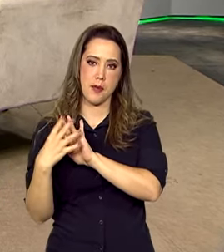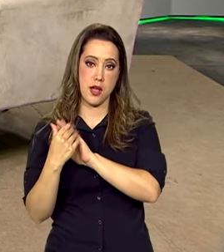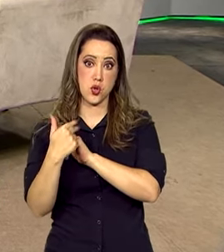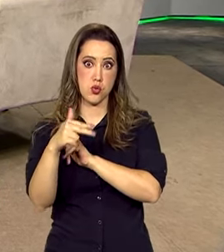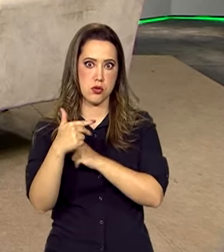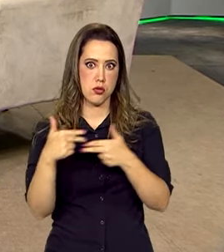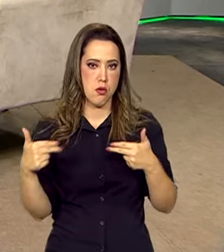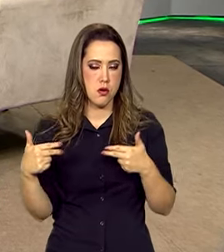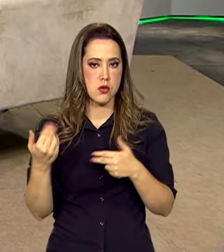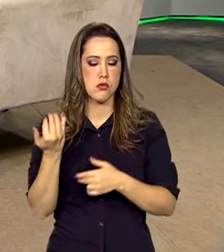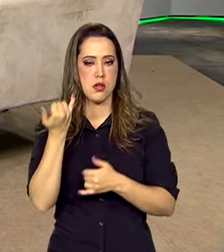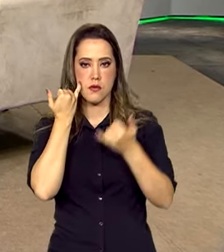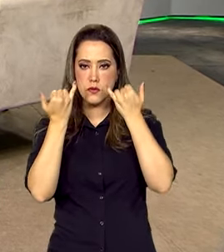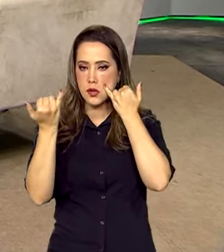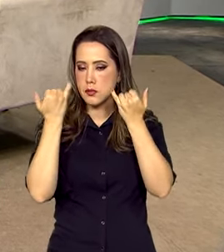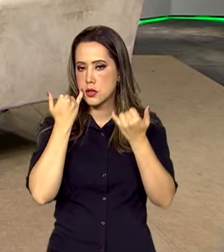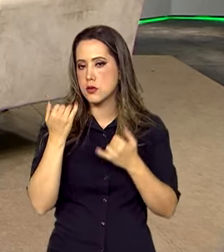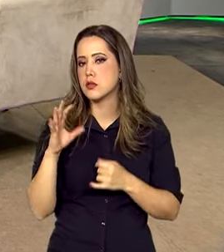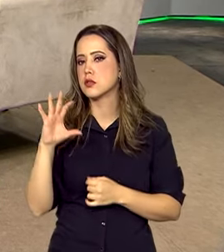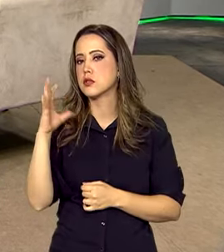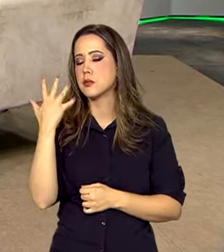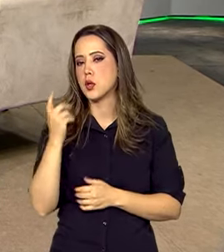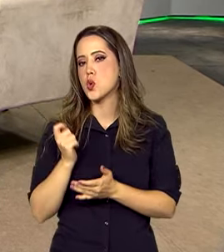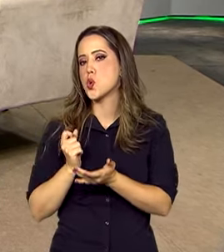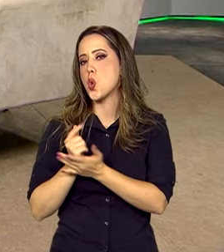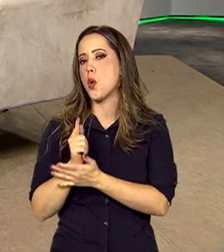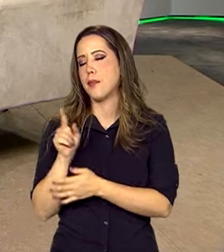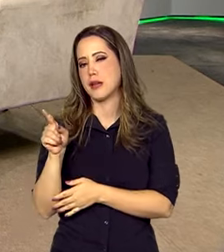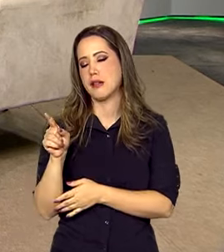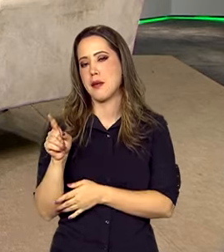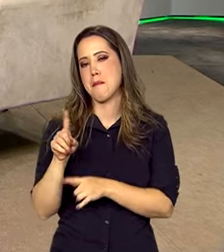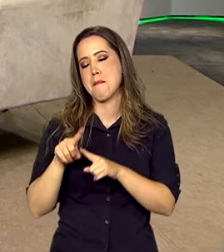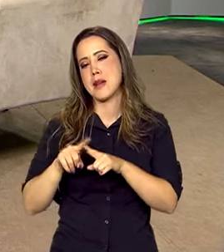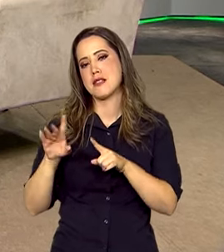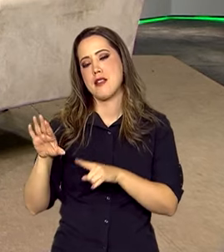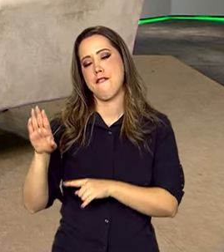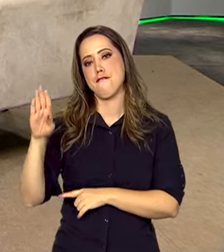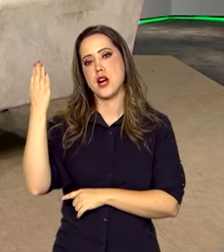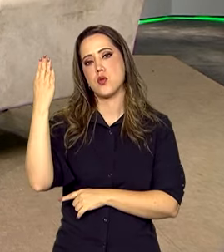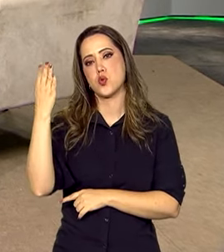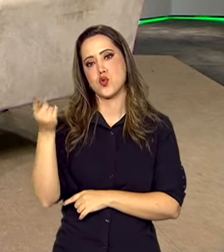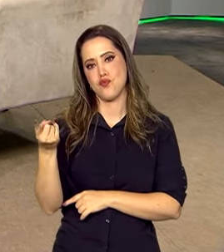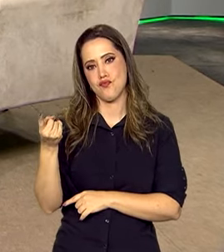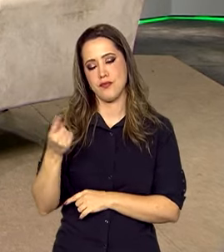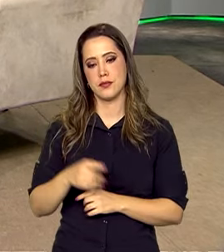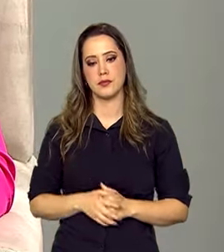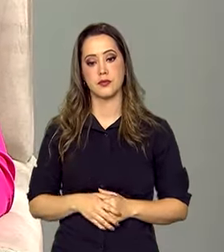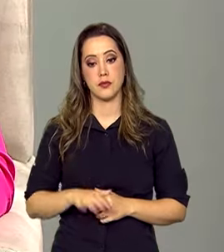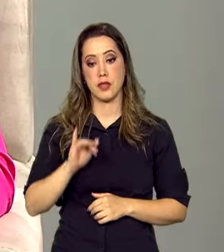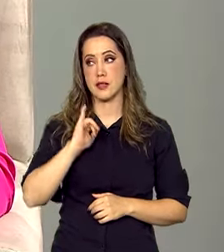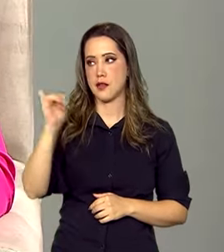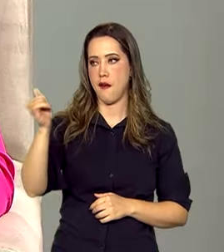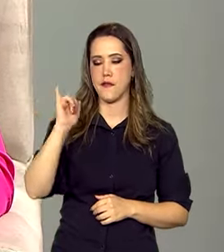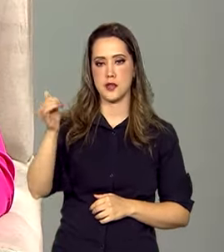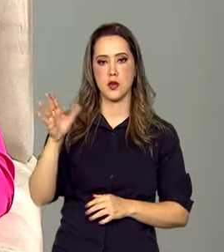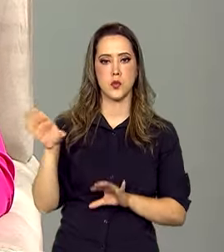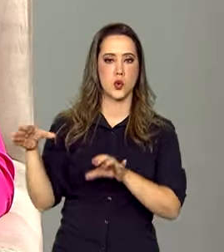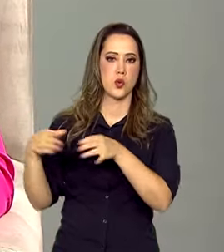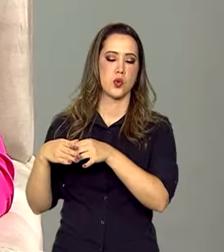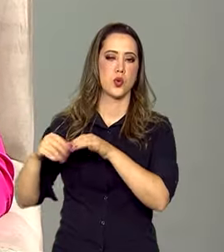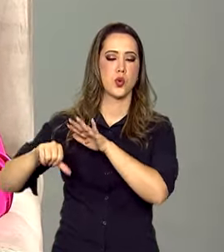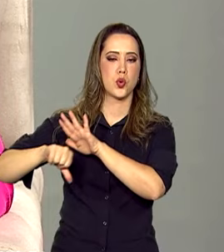que vai fazer com que ela compre, né? E, na verdade, é uma falsa compra. Sim, ela está passando os dados por uma organização